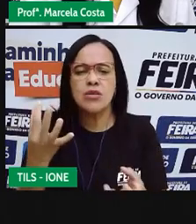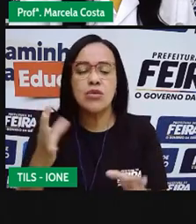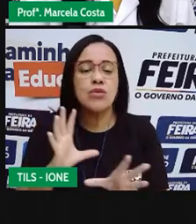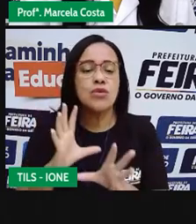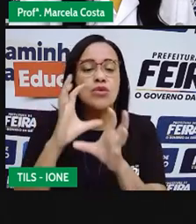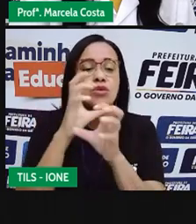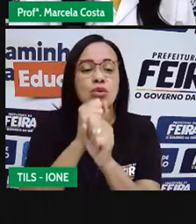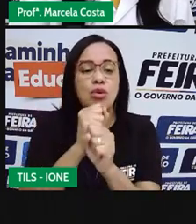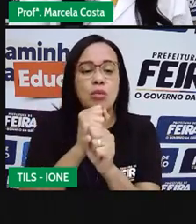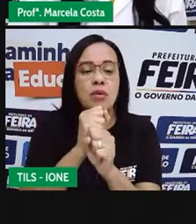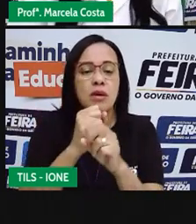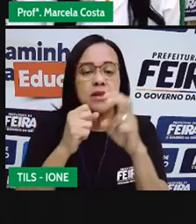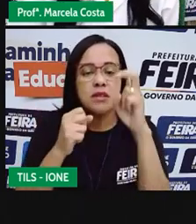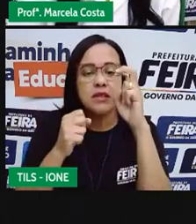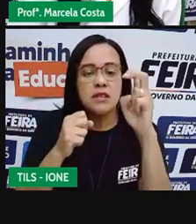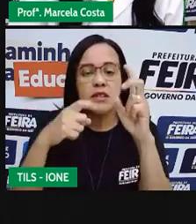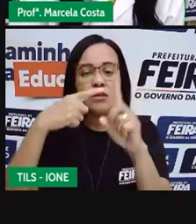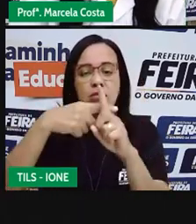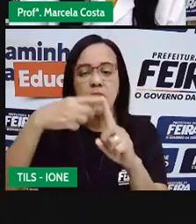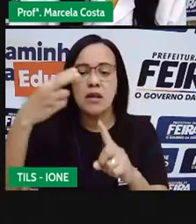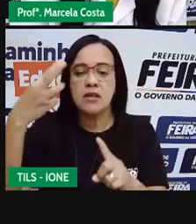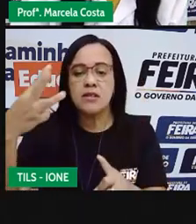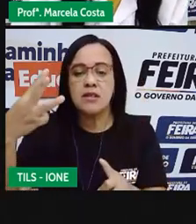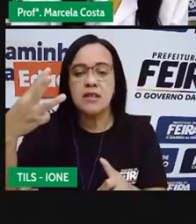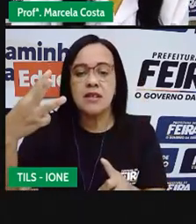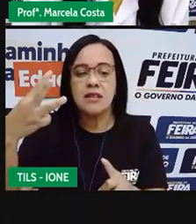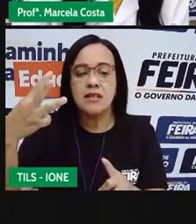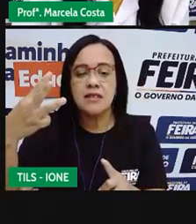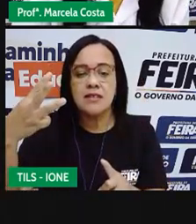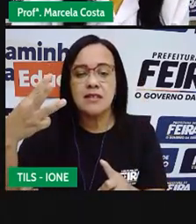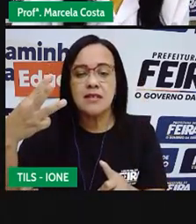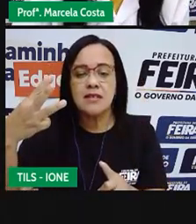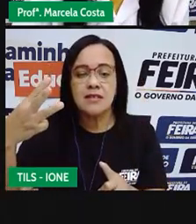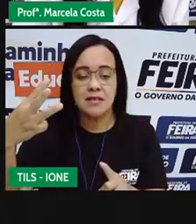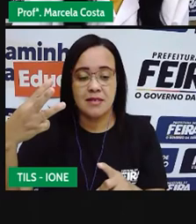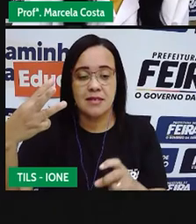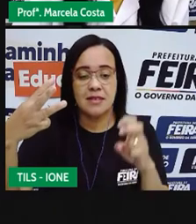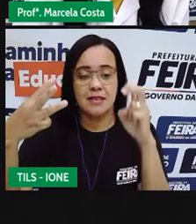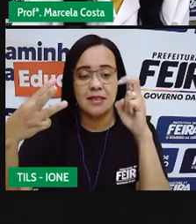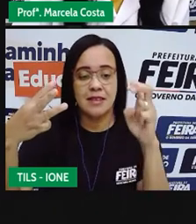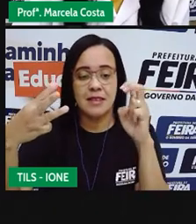ser igual ao número